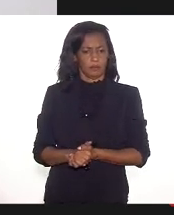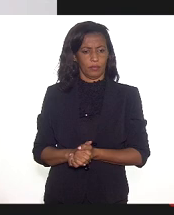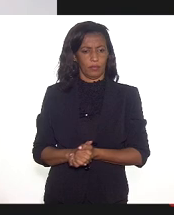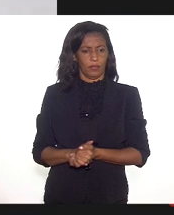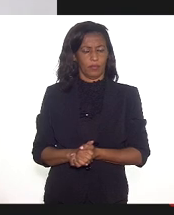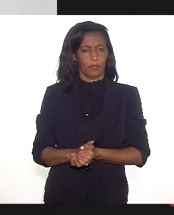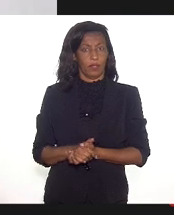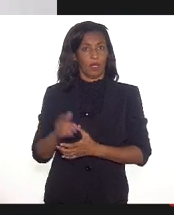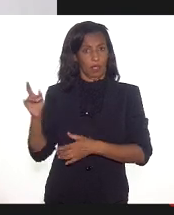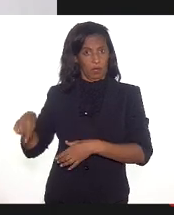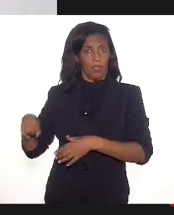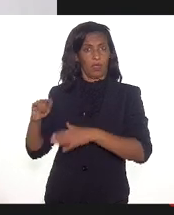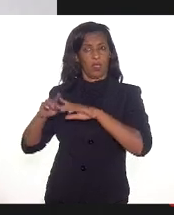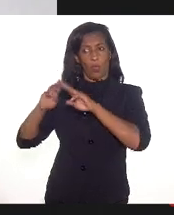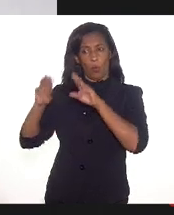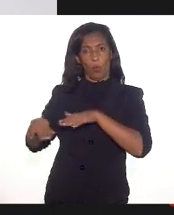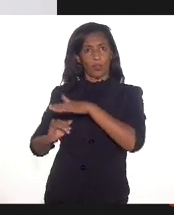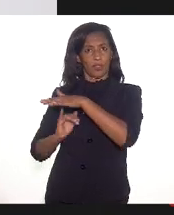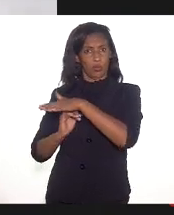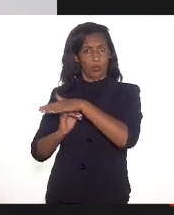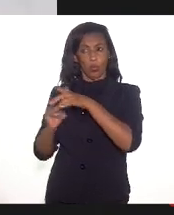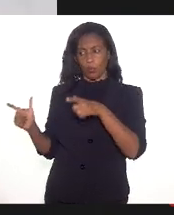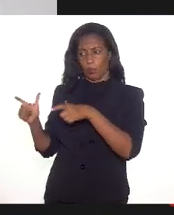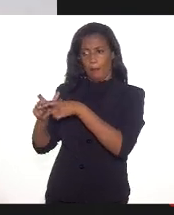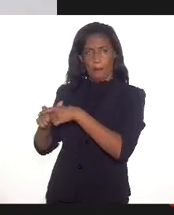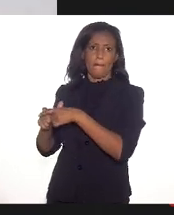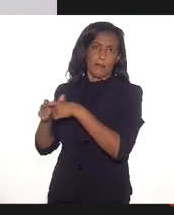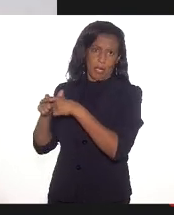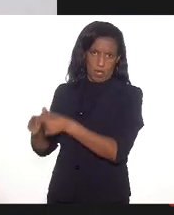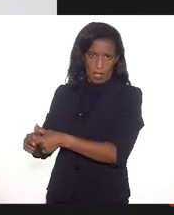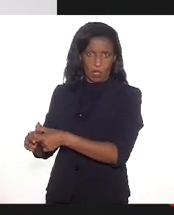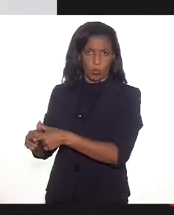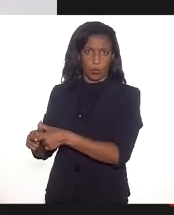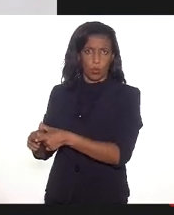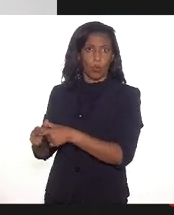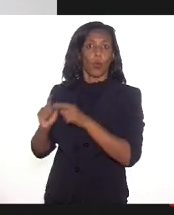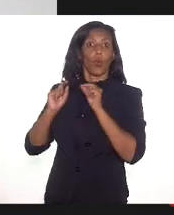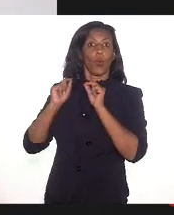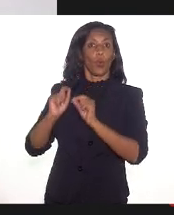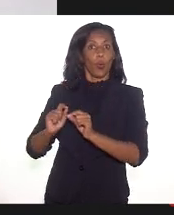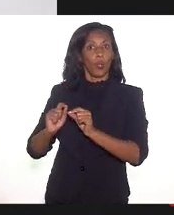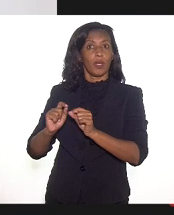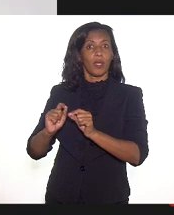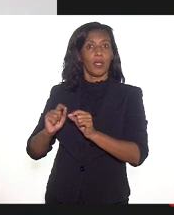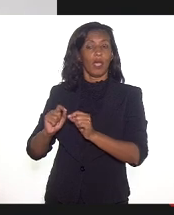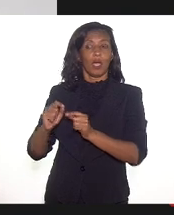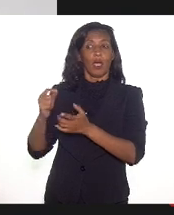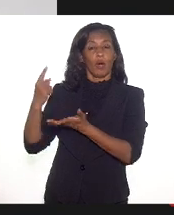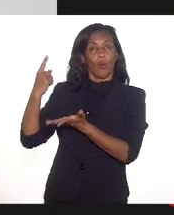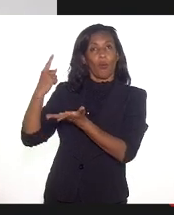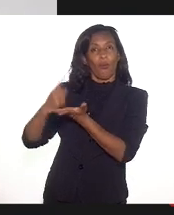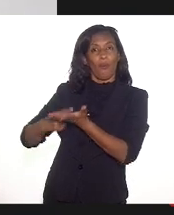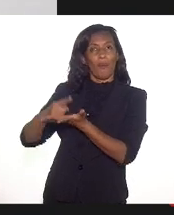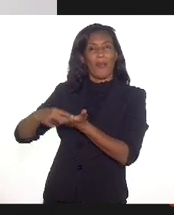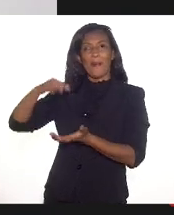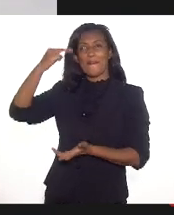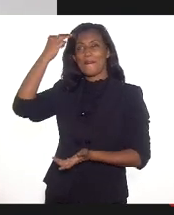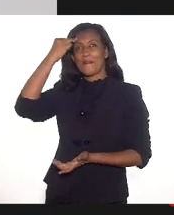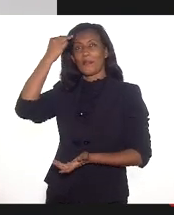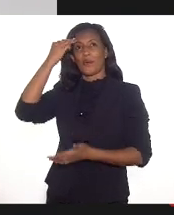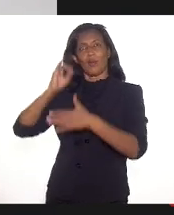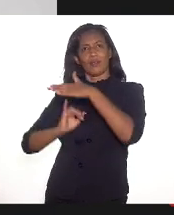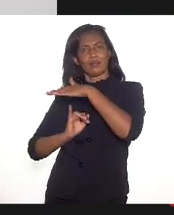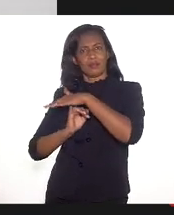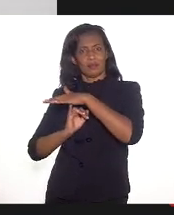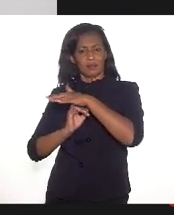concreta nessas instituições, um número muito reduzido, o que acaba comprometendo na memória dessas instituições. Então,